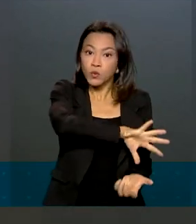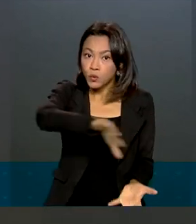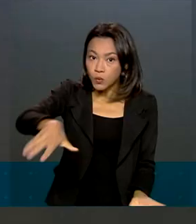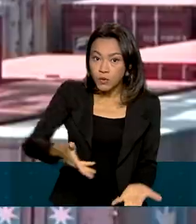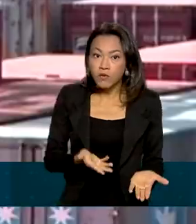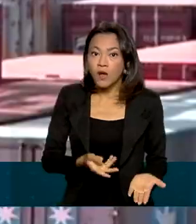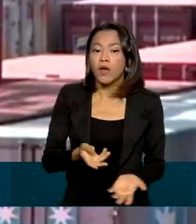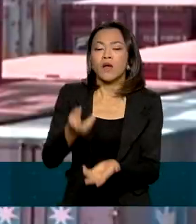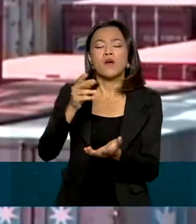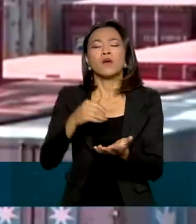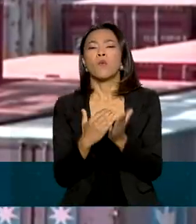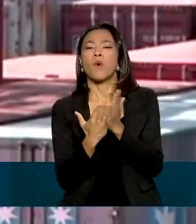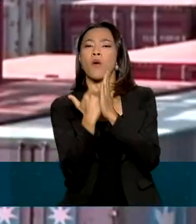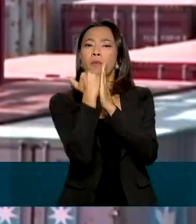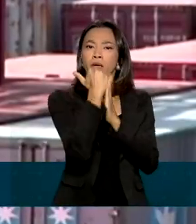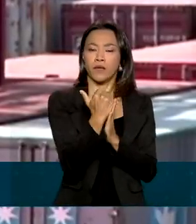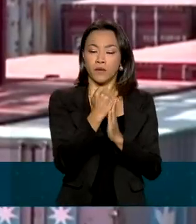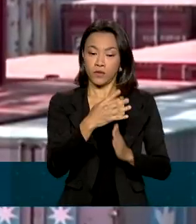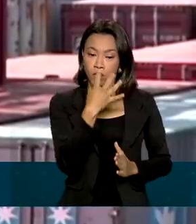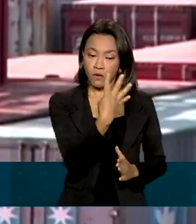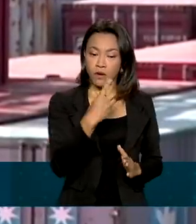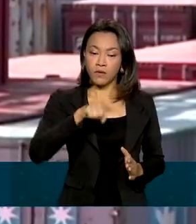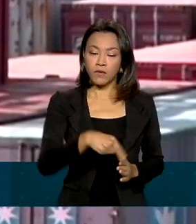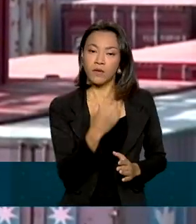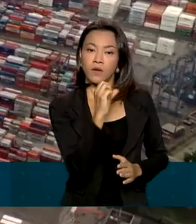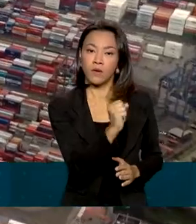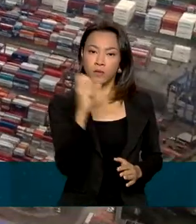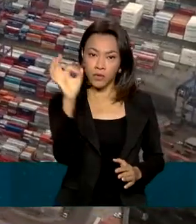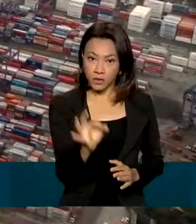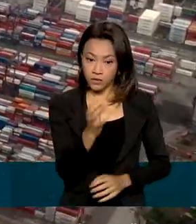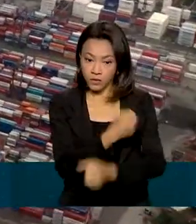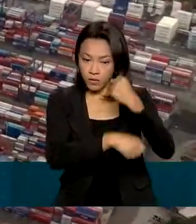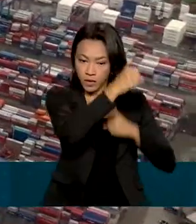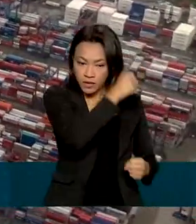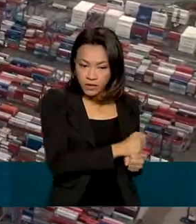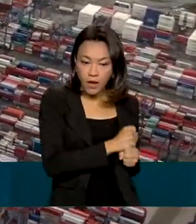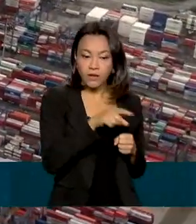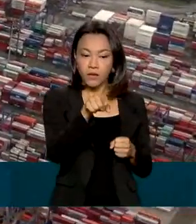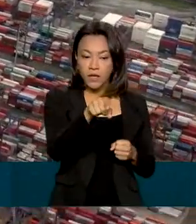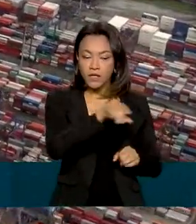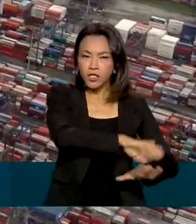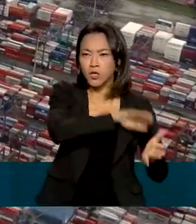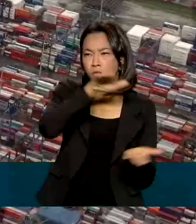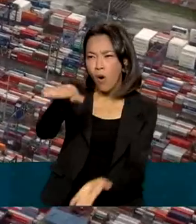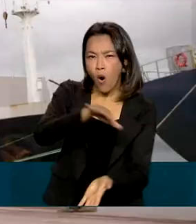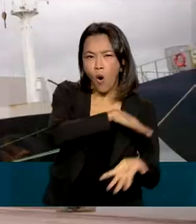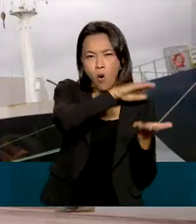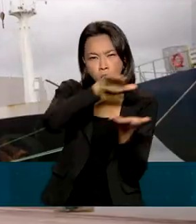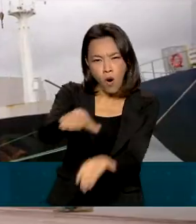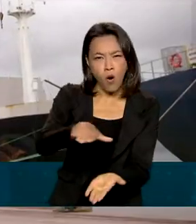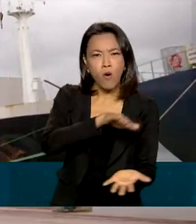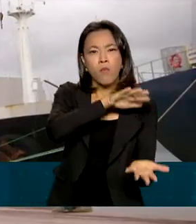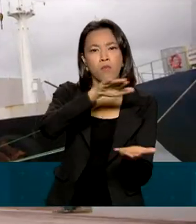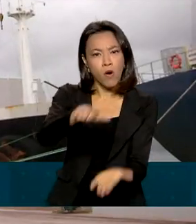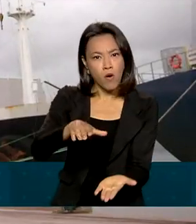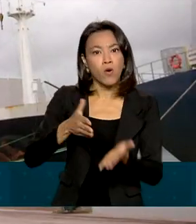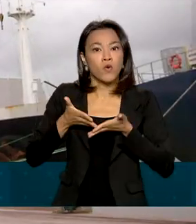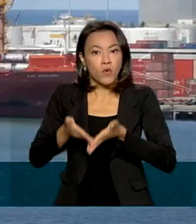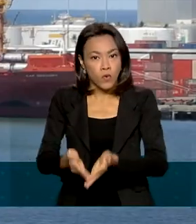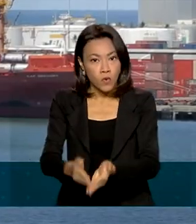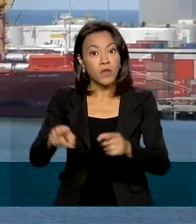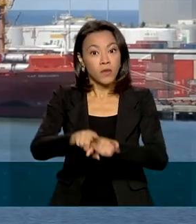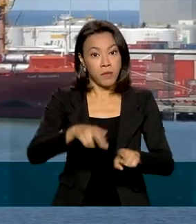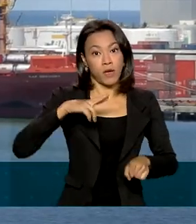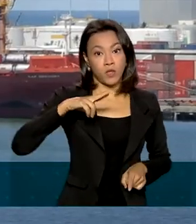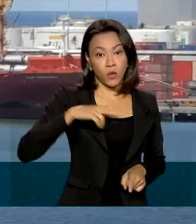crescimento de 4,8% no ano passado. A movimentação de cargas nos portos públicos e terminais privados